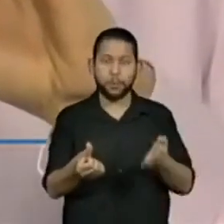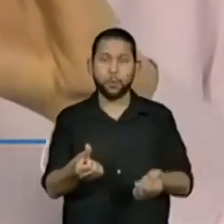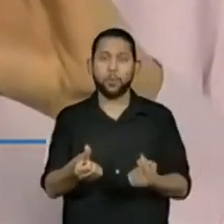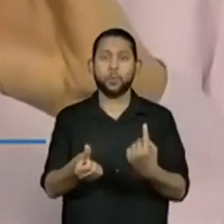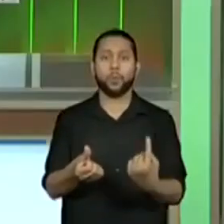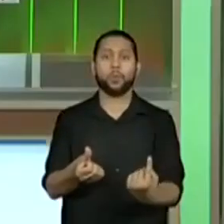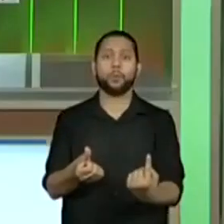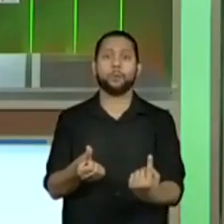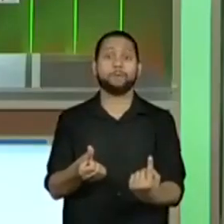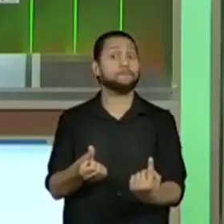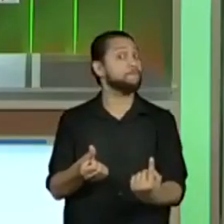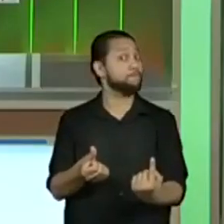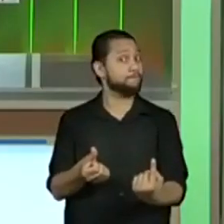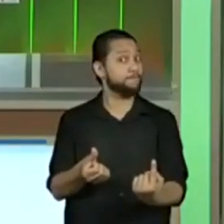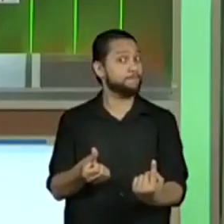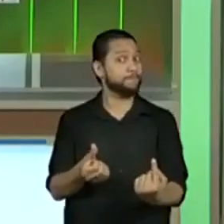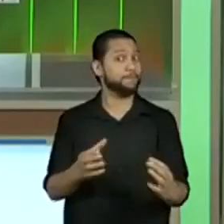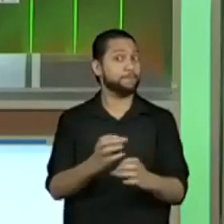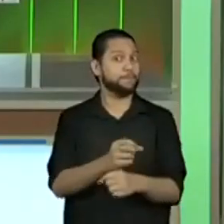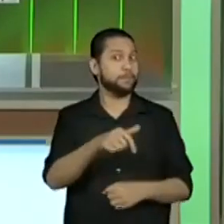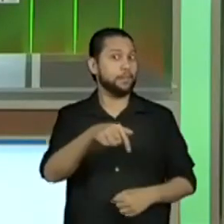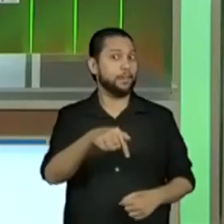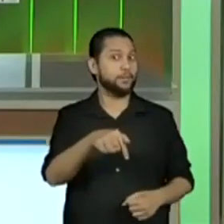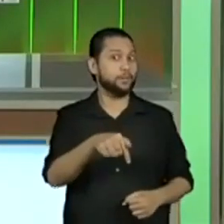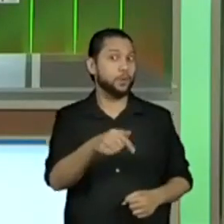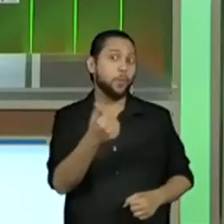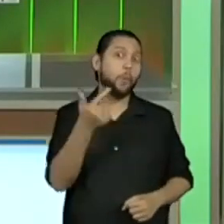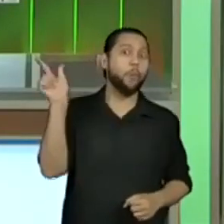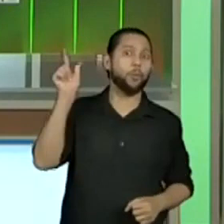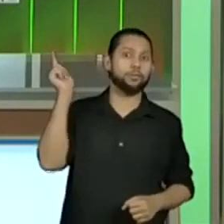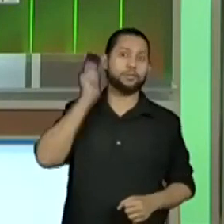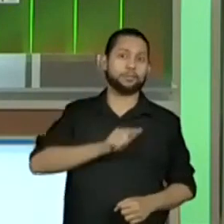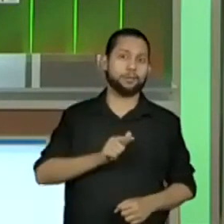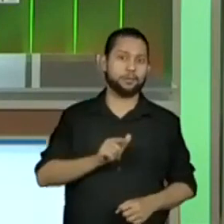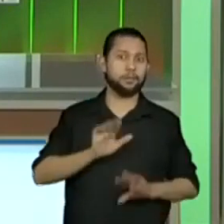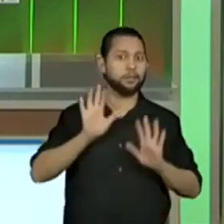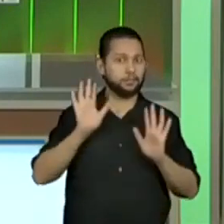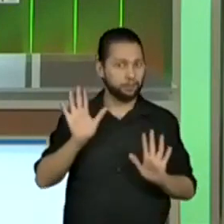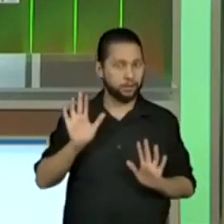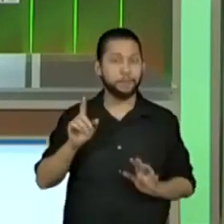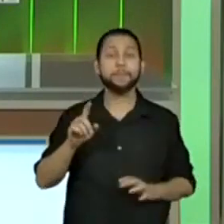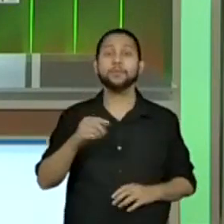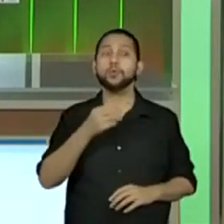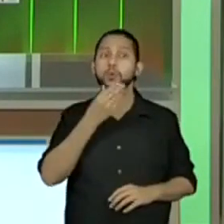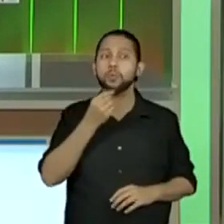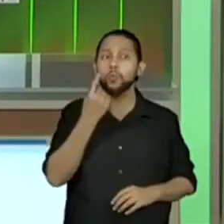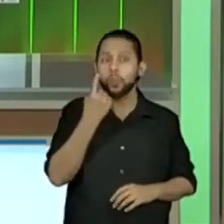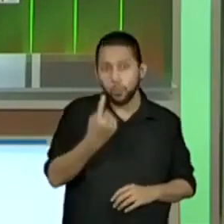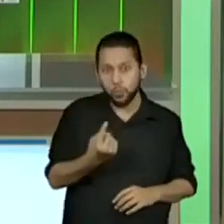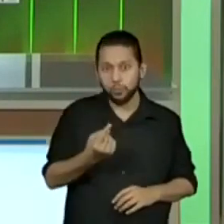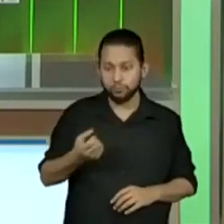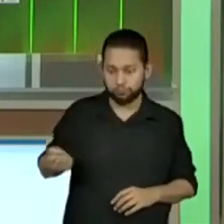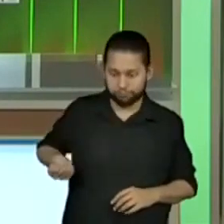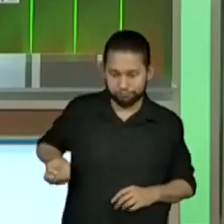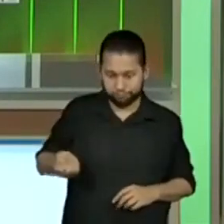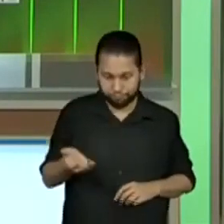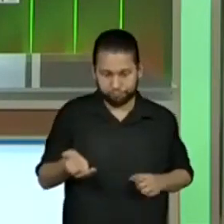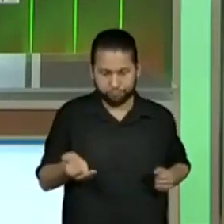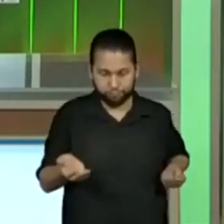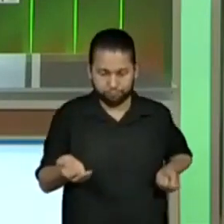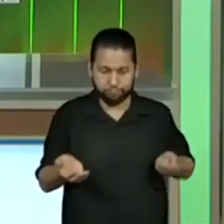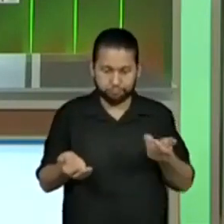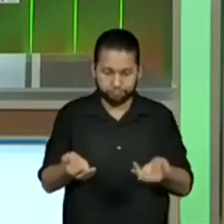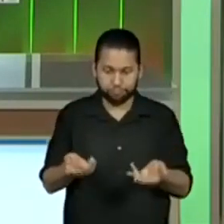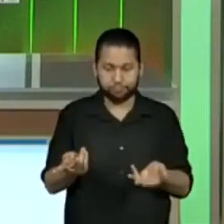resultado 7, não é? O total de 7. Então, nós exploramos todas as possibilidades de combinações,